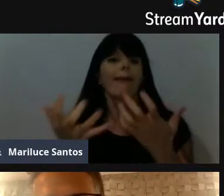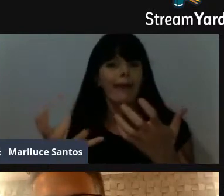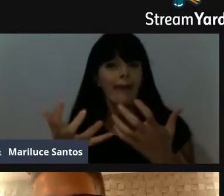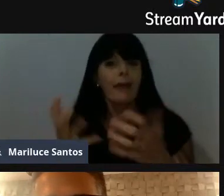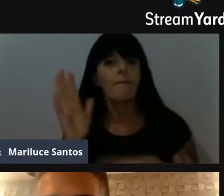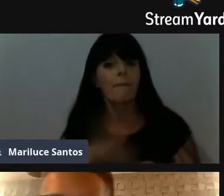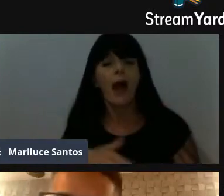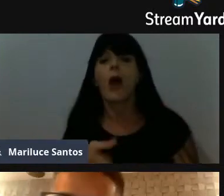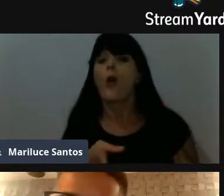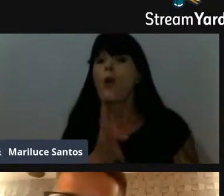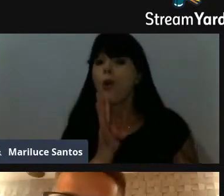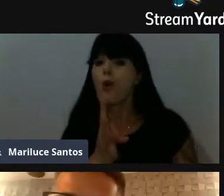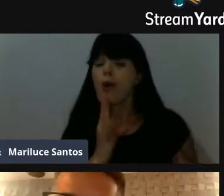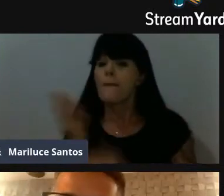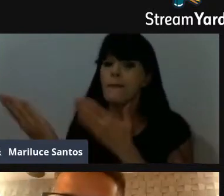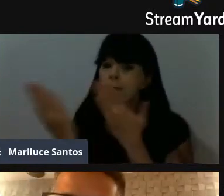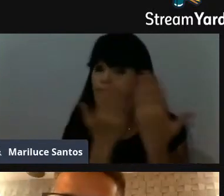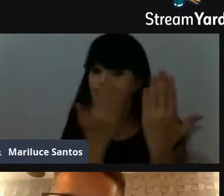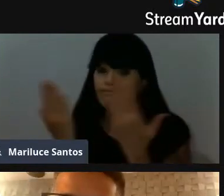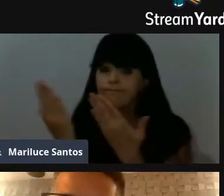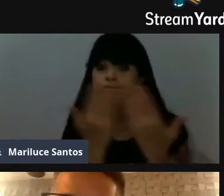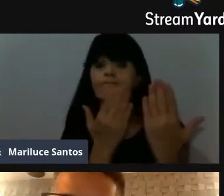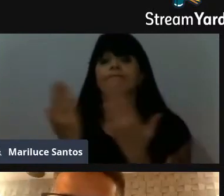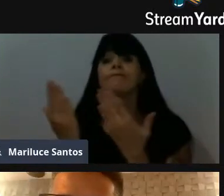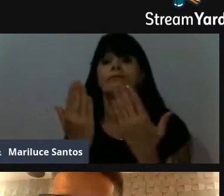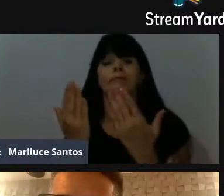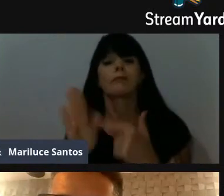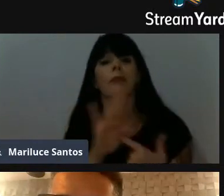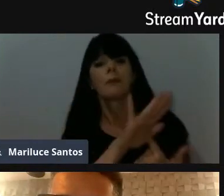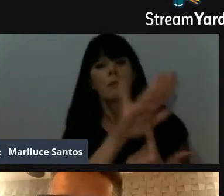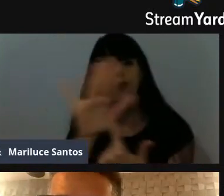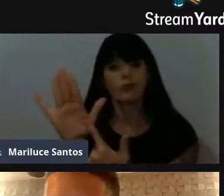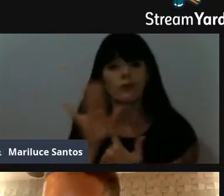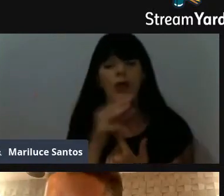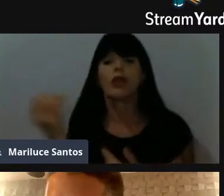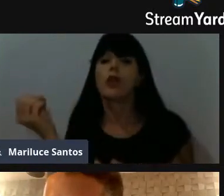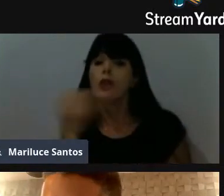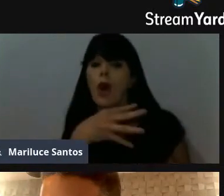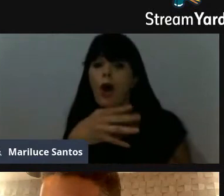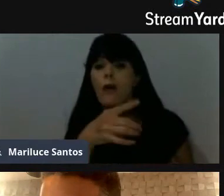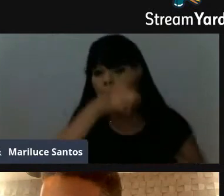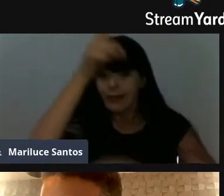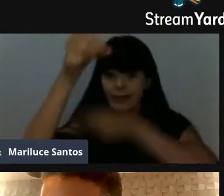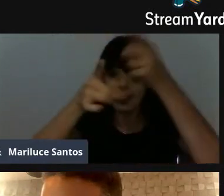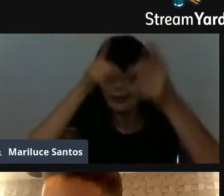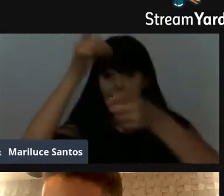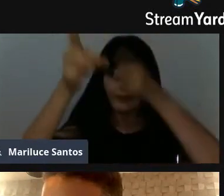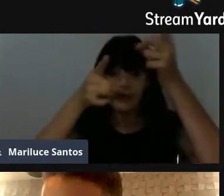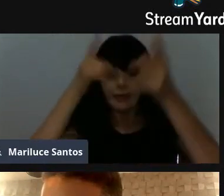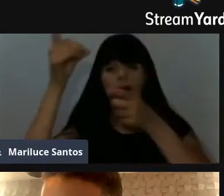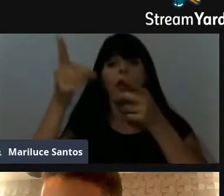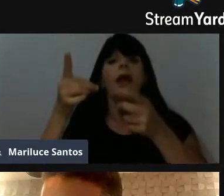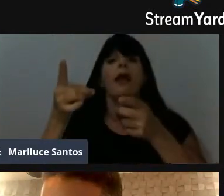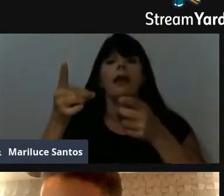conhecimento, estudar mais, né, trazer nossas ideias, novas ideias para o nosso legislativo, então, um